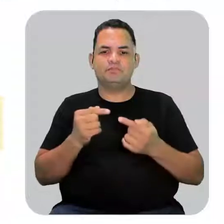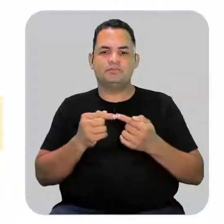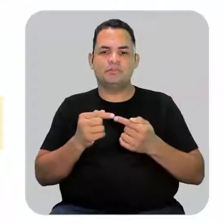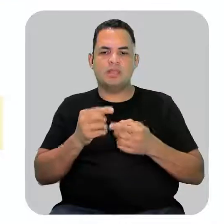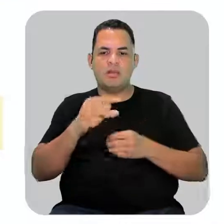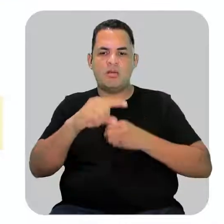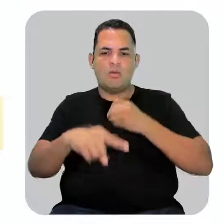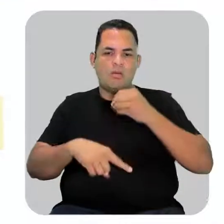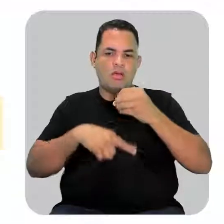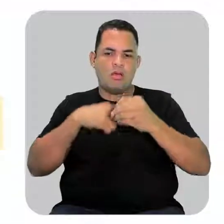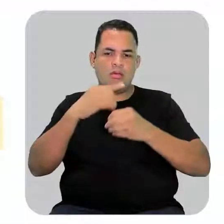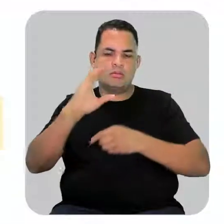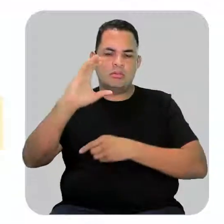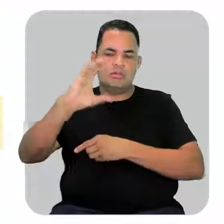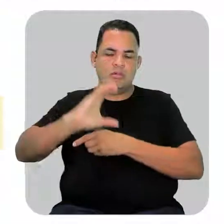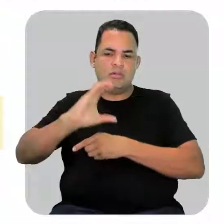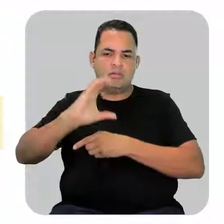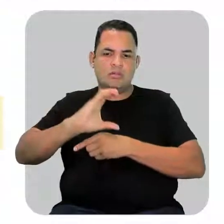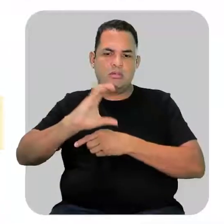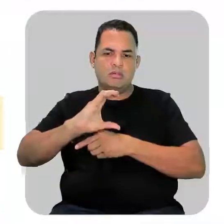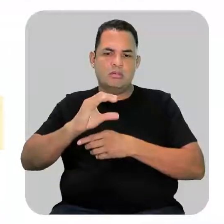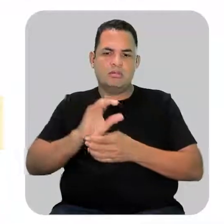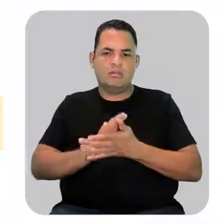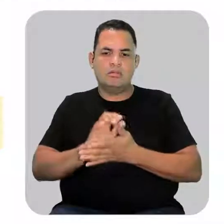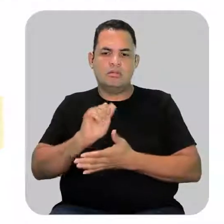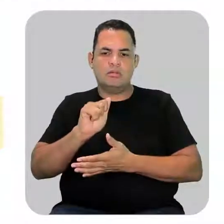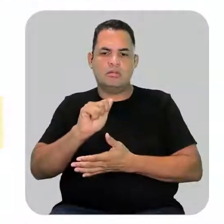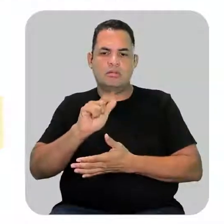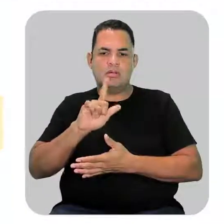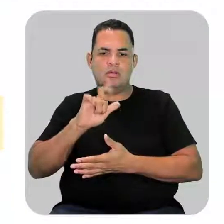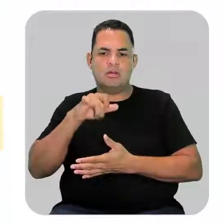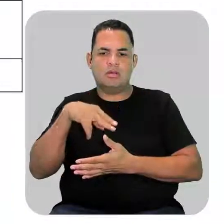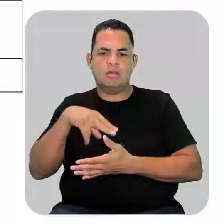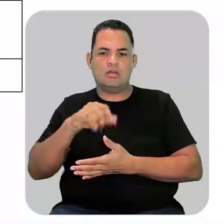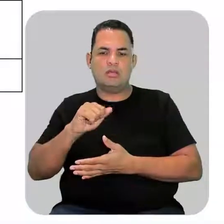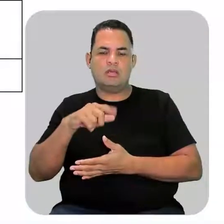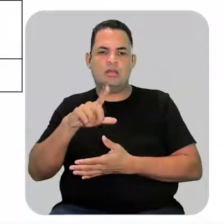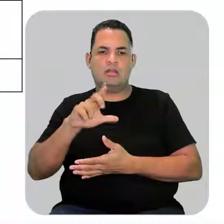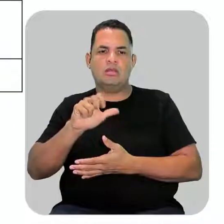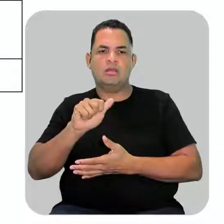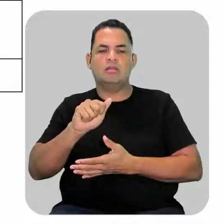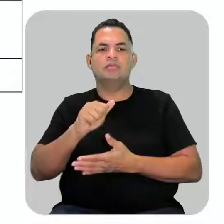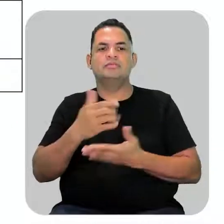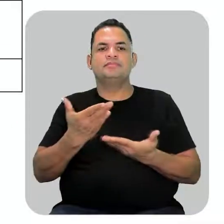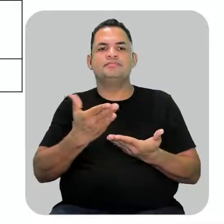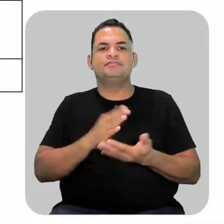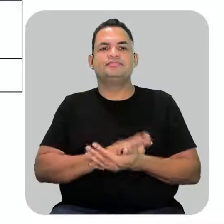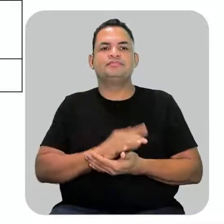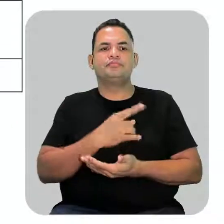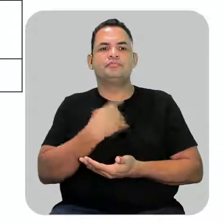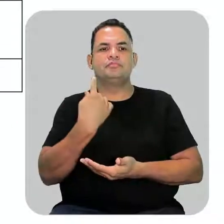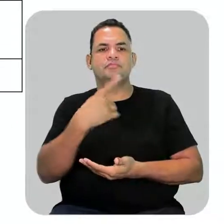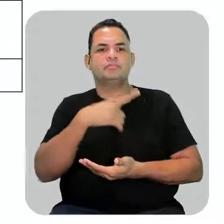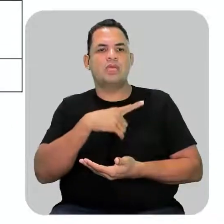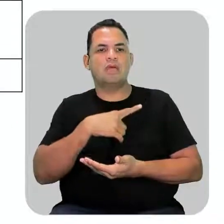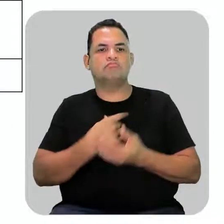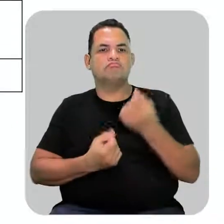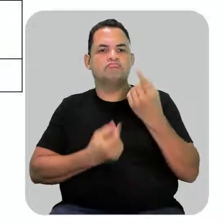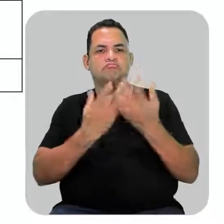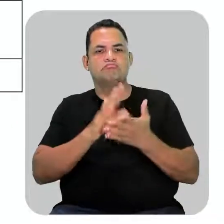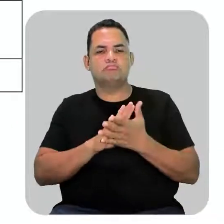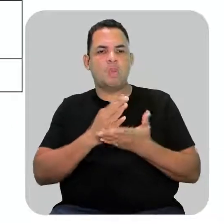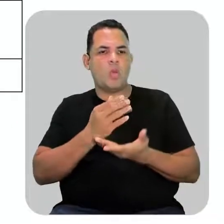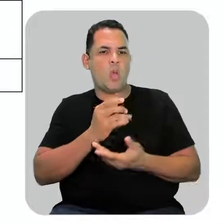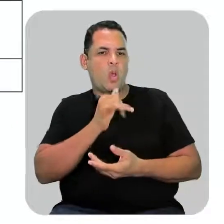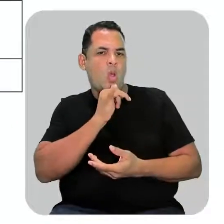os átomos de carbono. Daí eles são denominados grupos alquila. Então, aqui nós temos alguns exemplos de